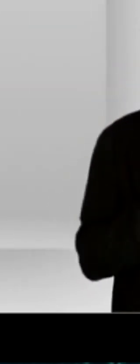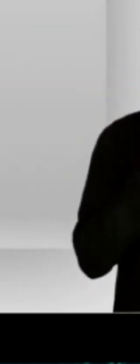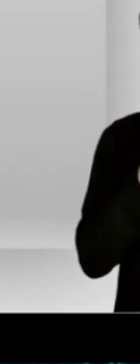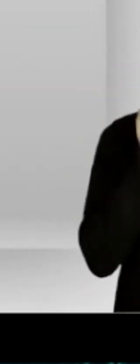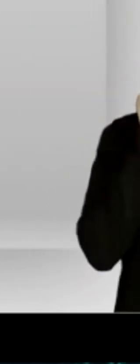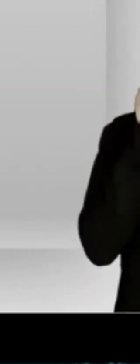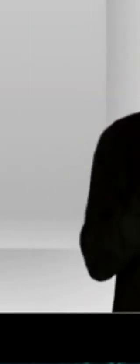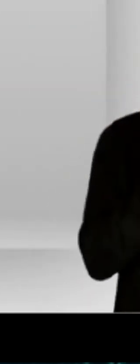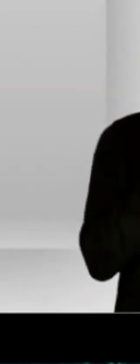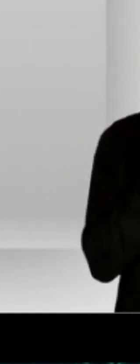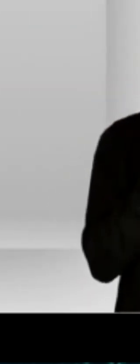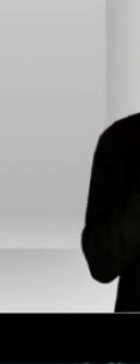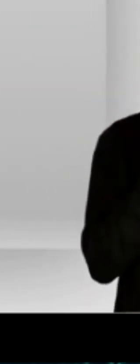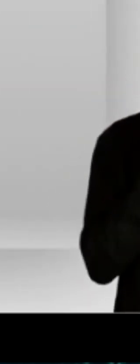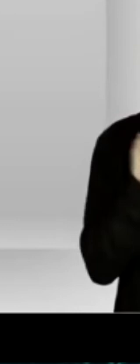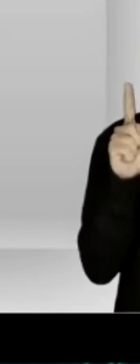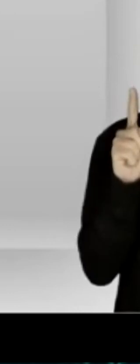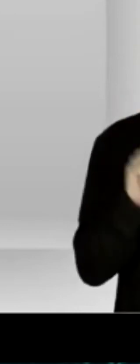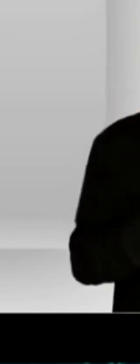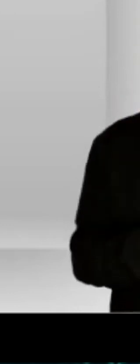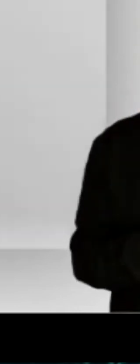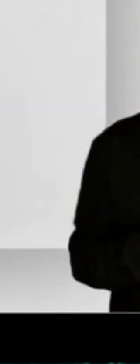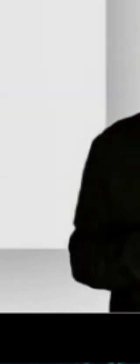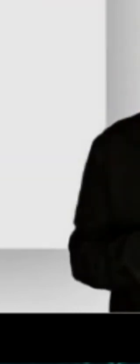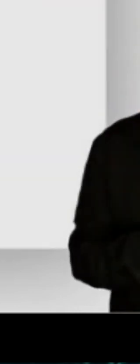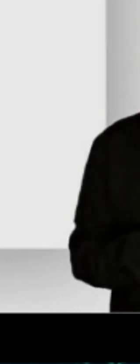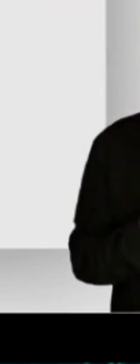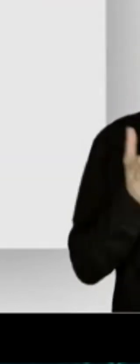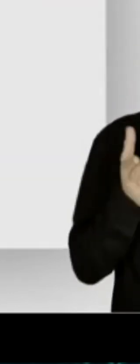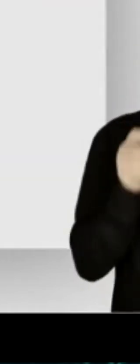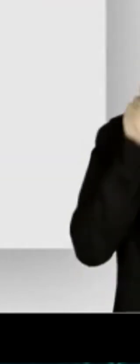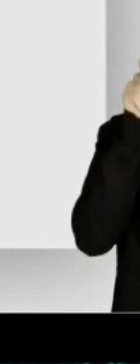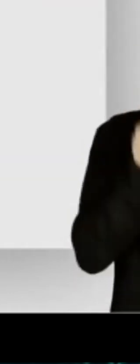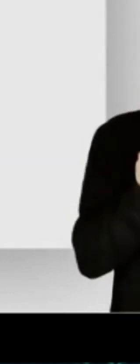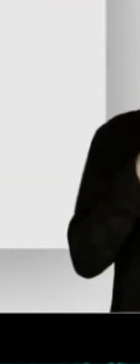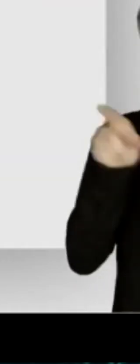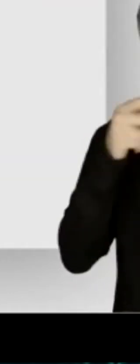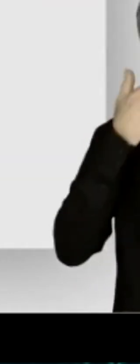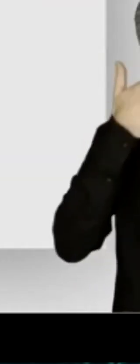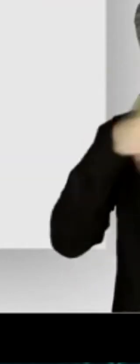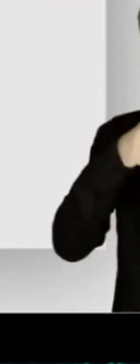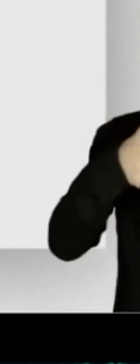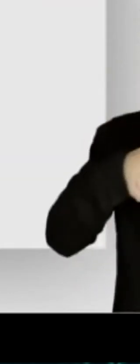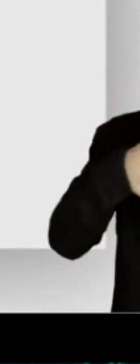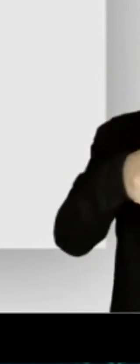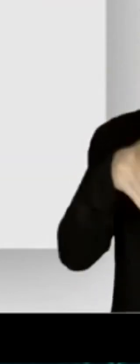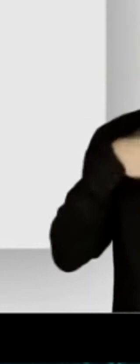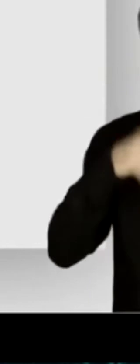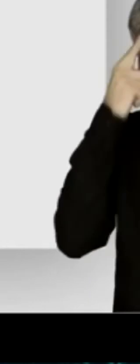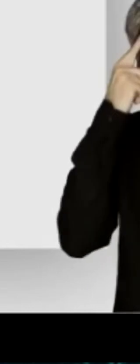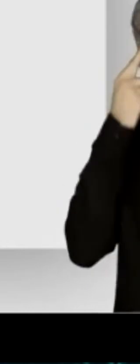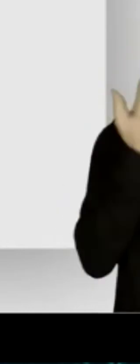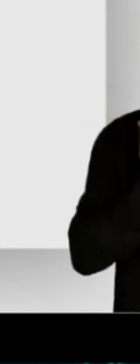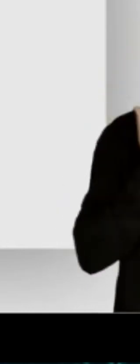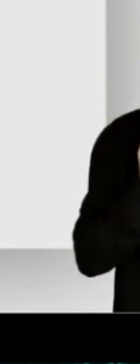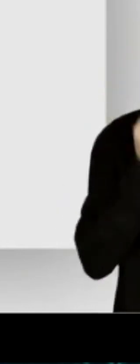E com a solução de pensão na hora, desde que tenha uma carreira contributiva na segurança social e desde que tenha idade para se reformar, pode aceder, desde